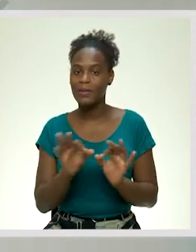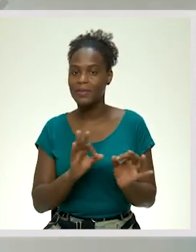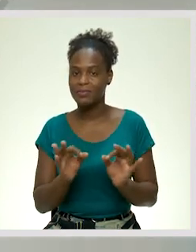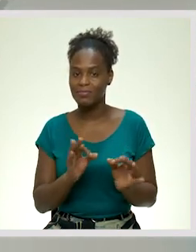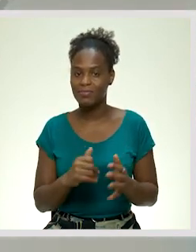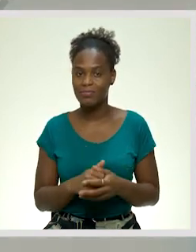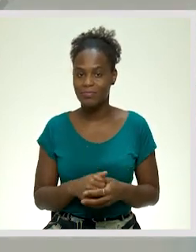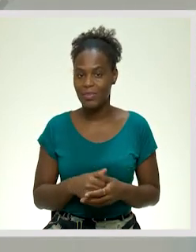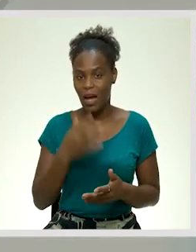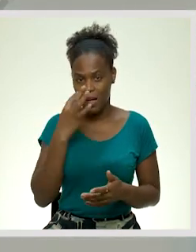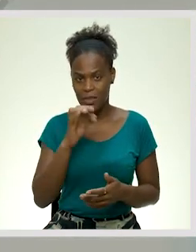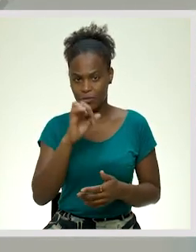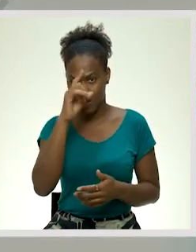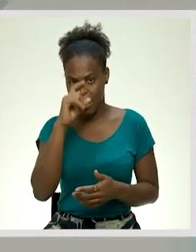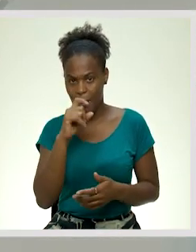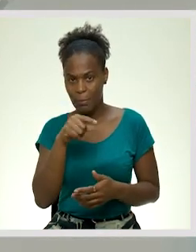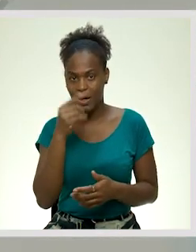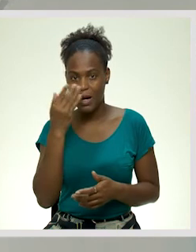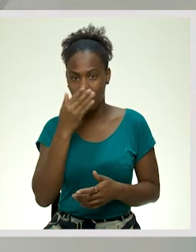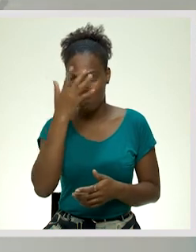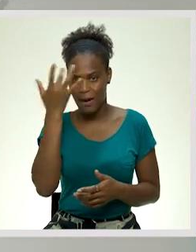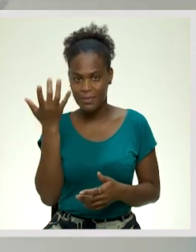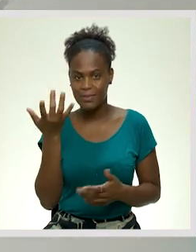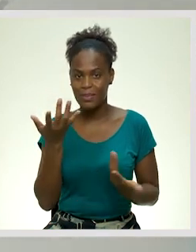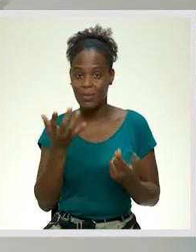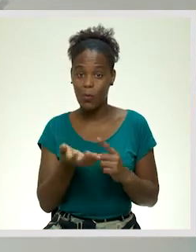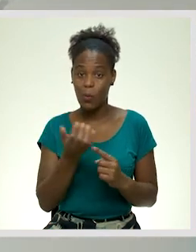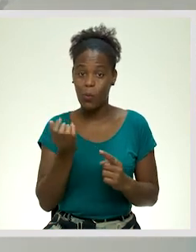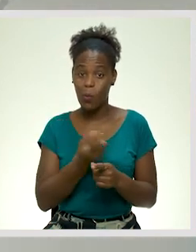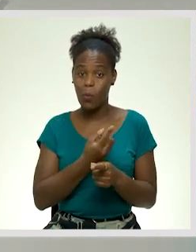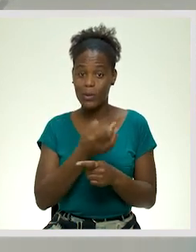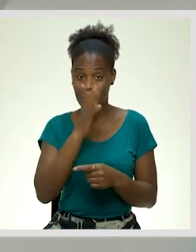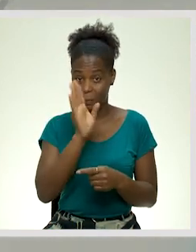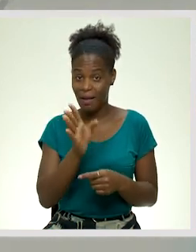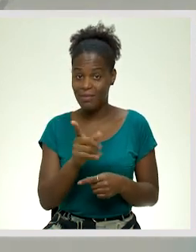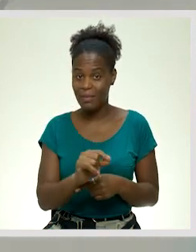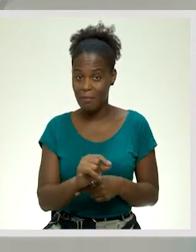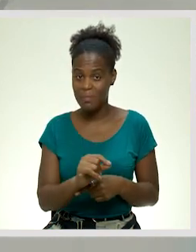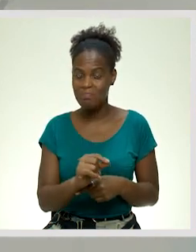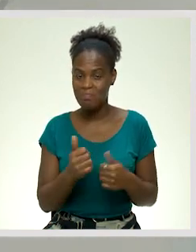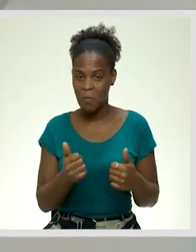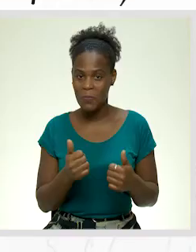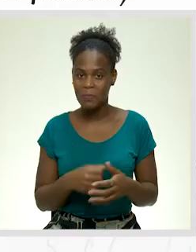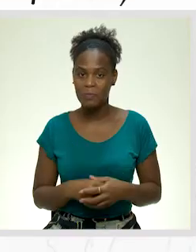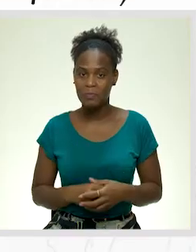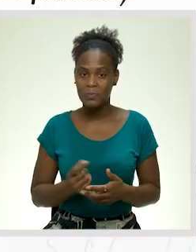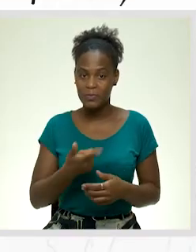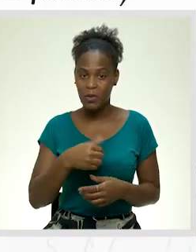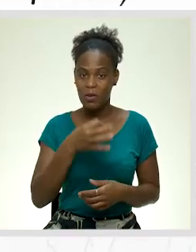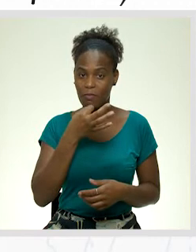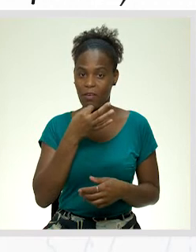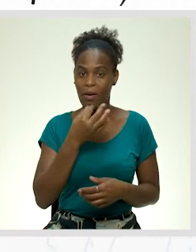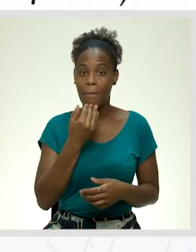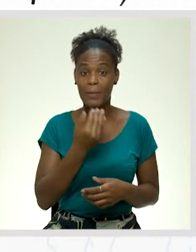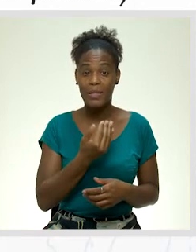ainda se recorda e são matérias fáceis e coisas práticas também, não é? Muito bem. Nós falamos do